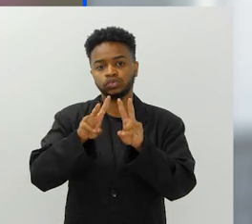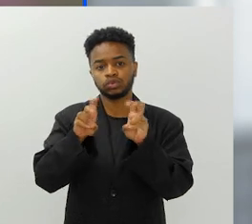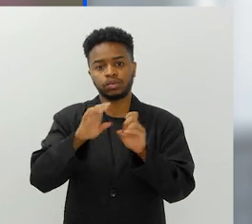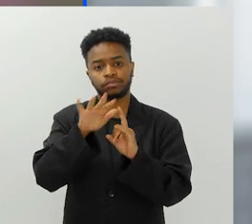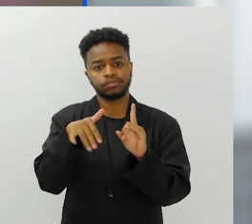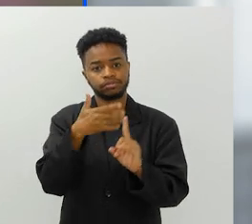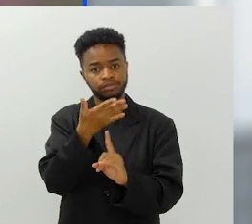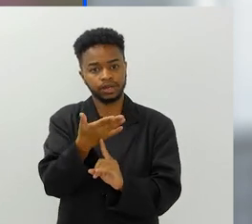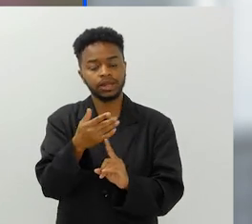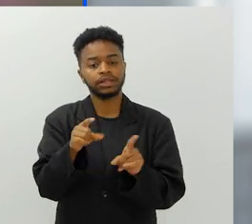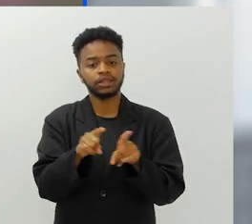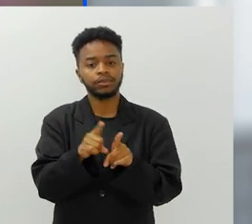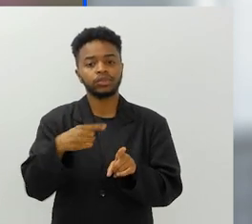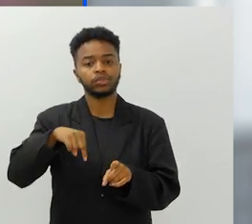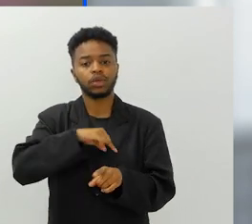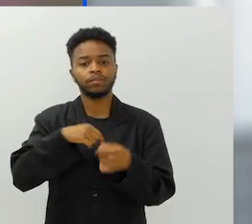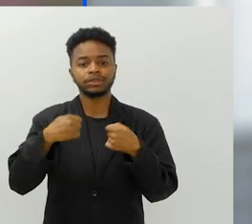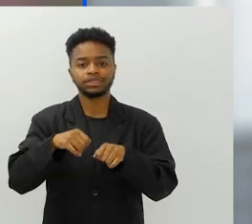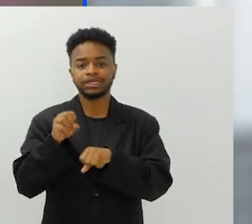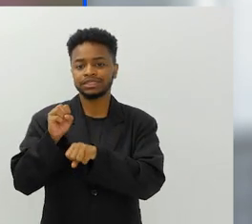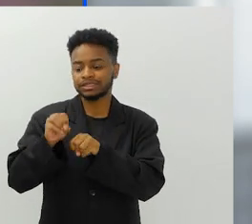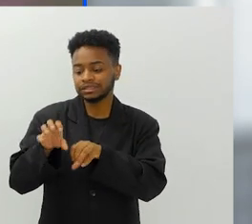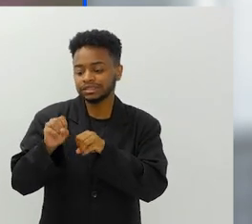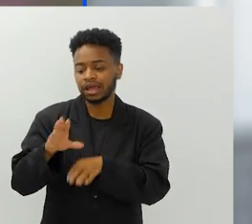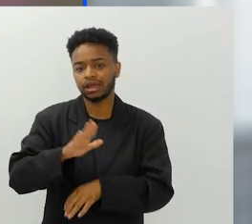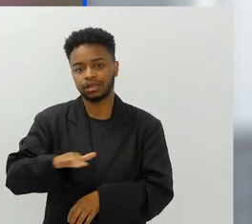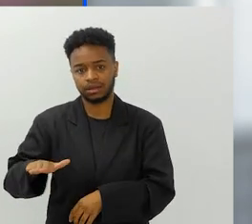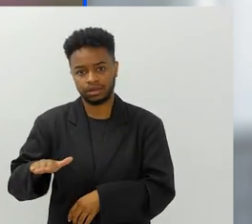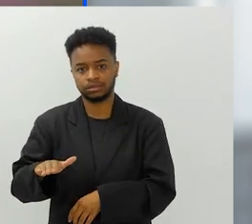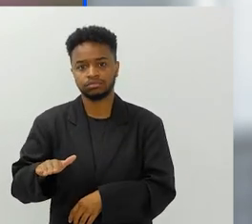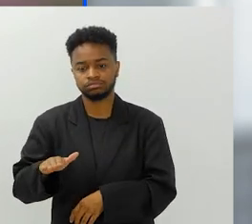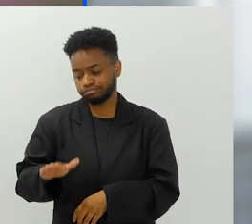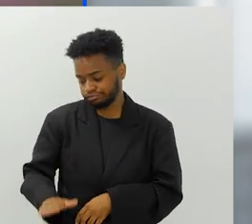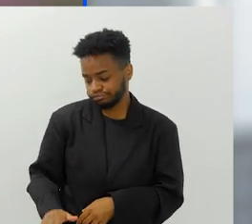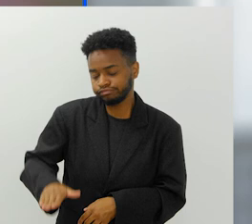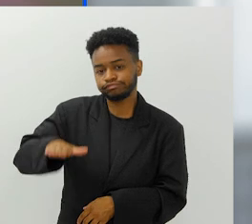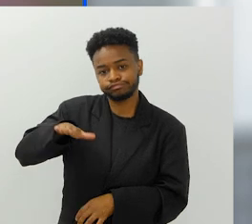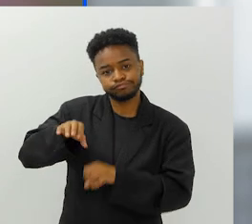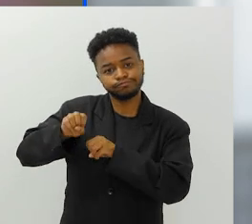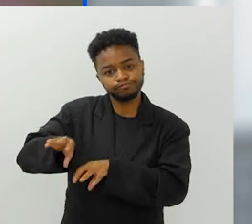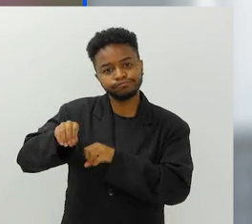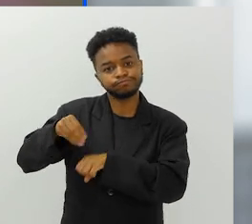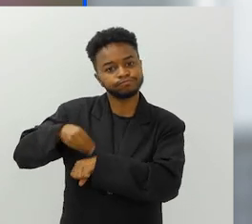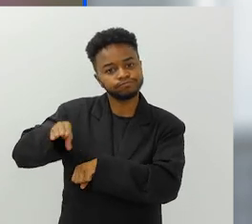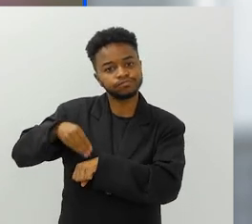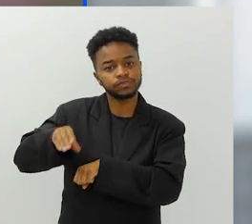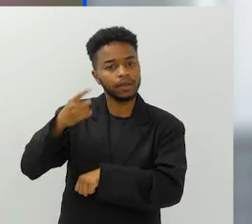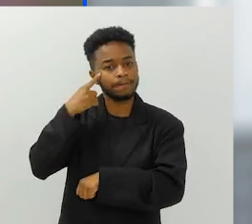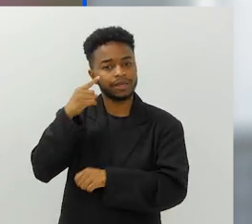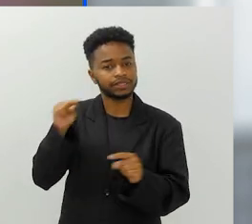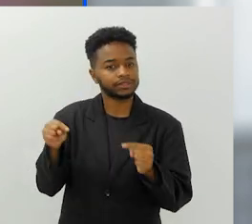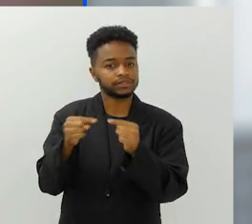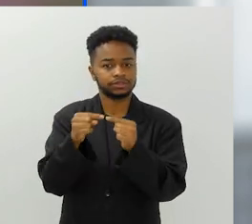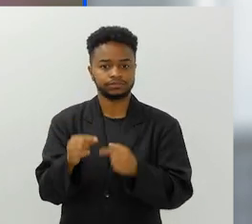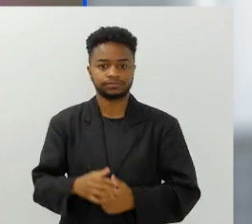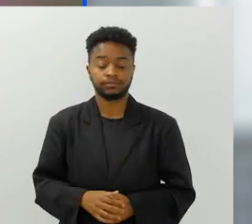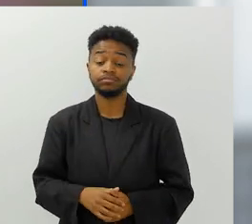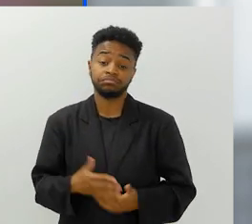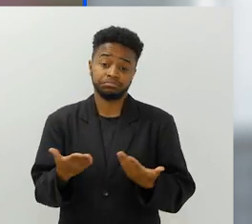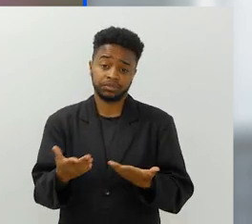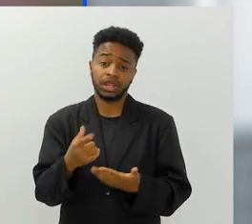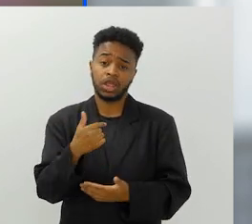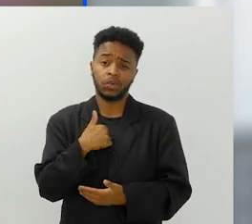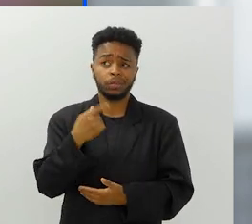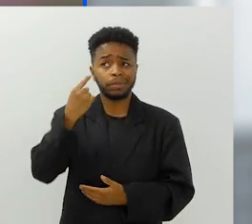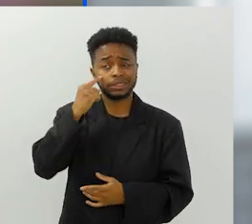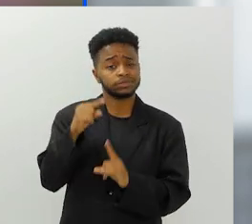educação ambiental que nós temos que ensinar os pequenos, né? Desde pequenos a ter esse pensamento. E